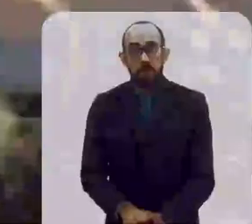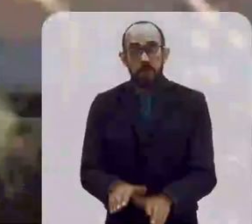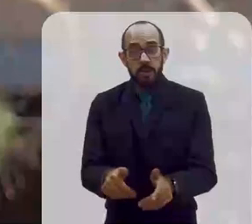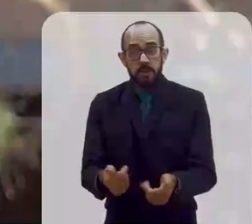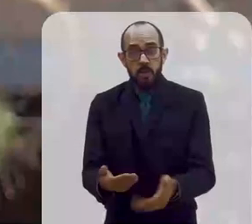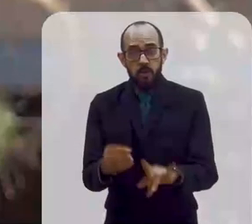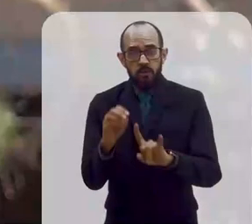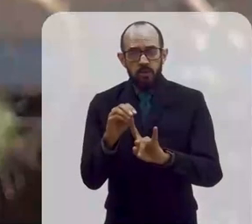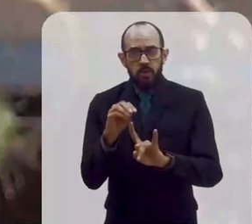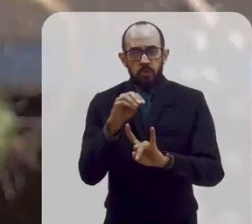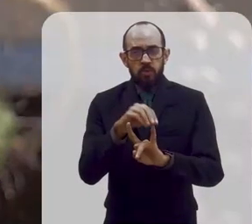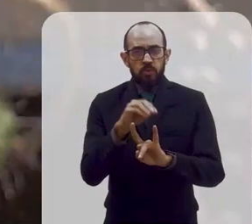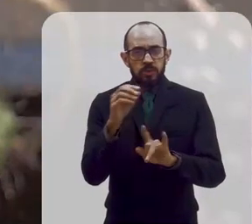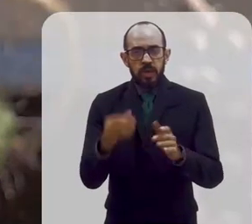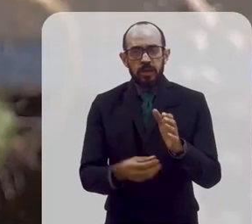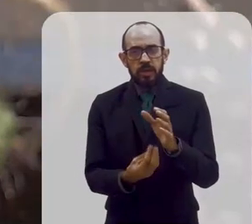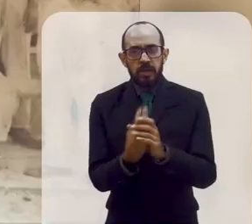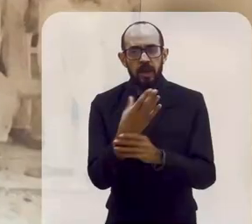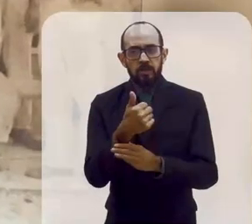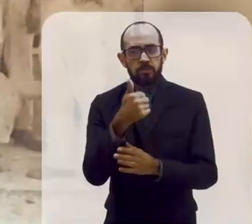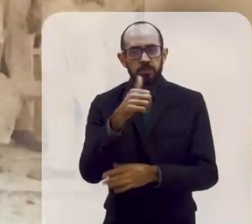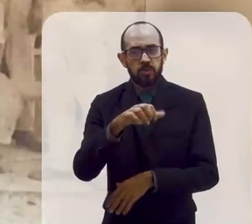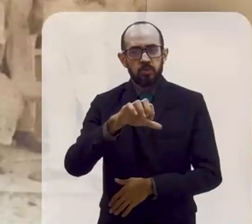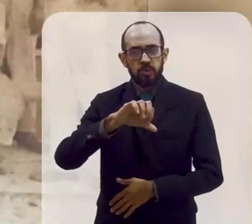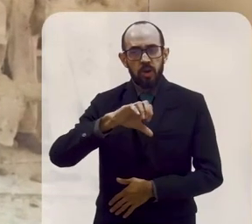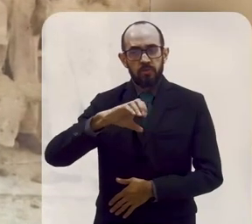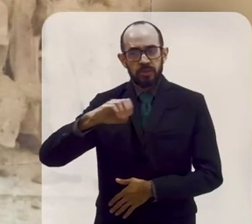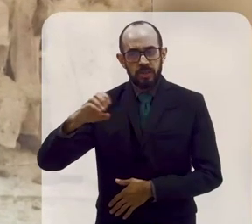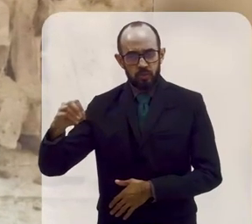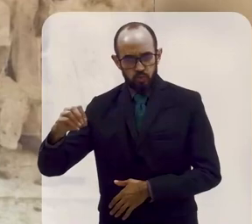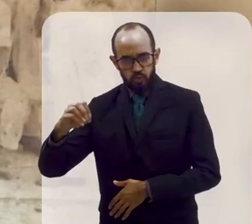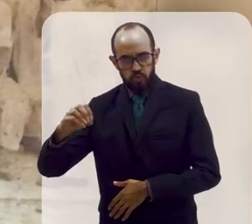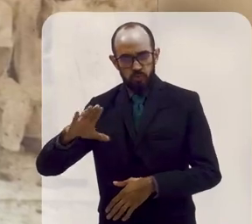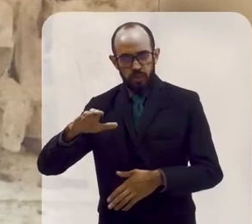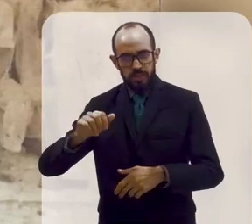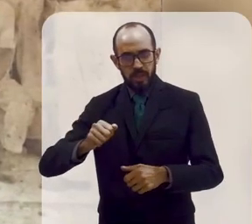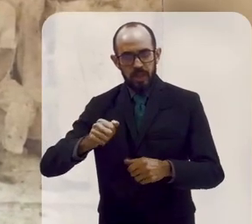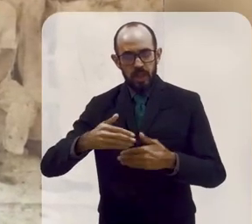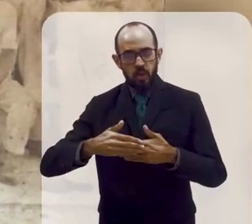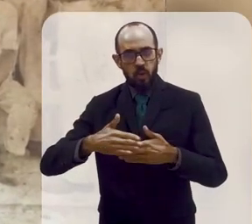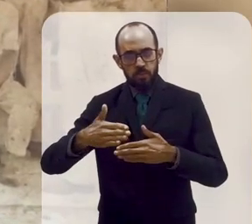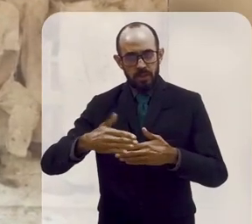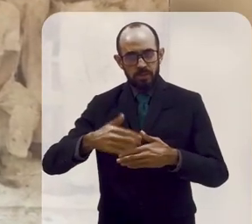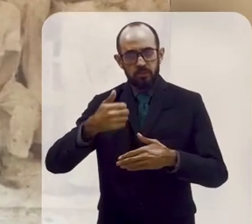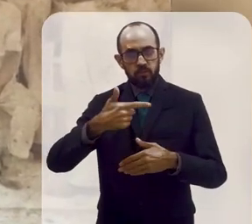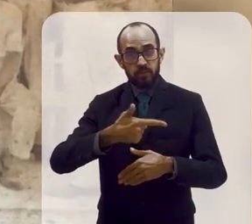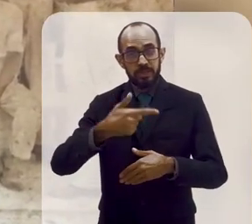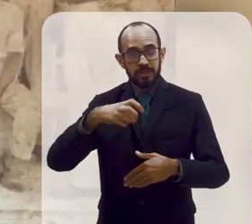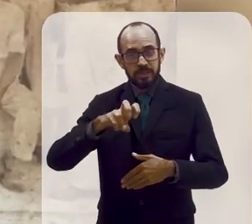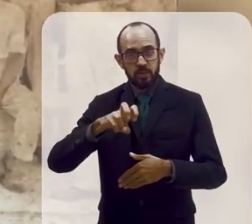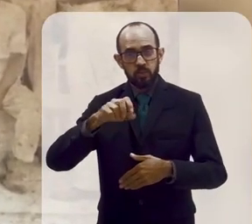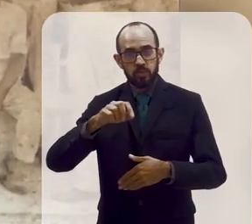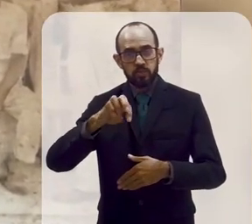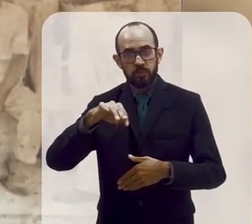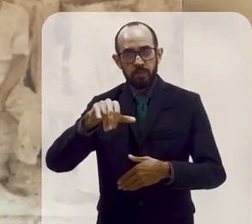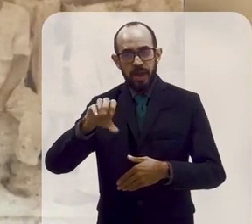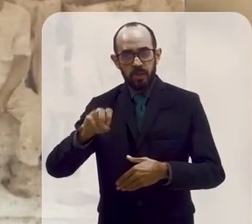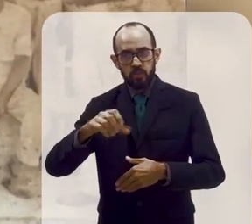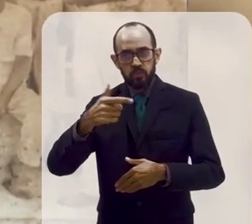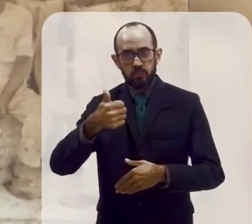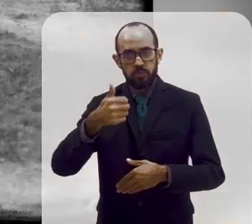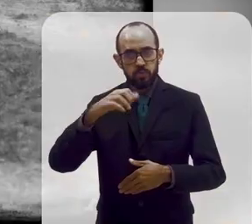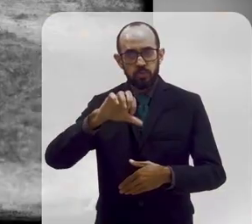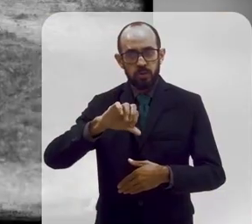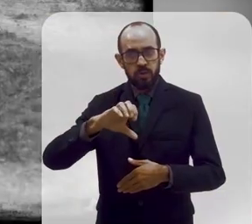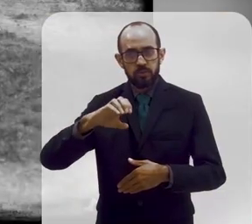A Fiocruz é criada no ano de 1900, ela é inaugurada em 25 de maio de 1900, com o nome